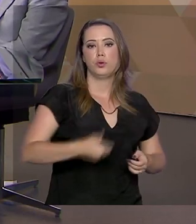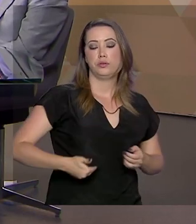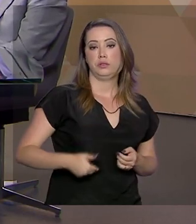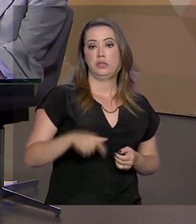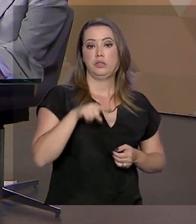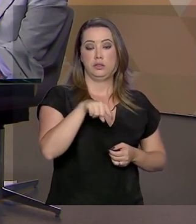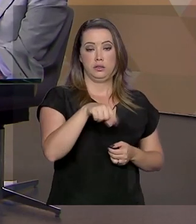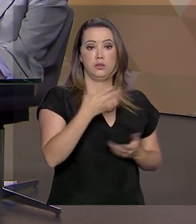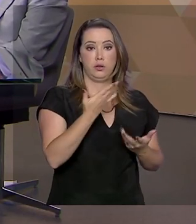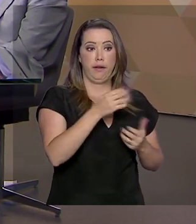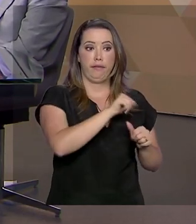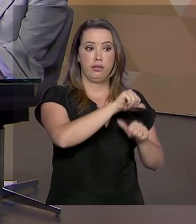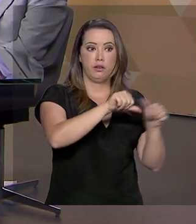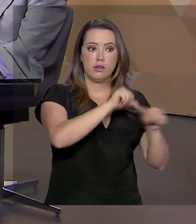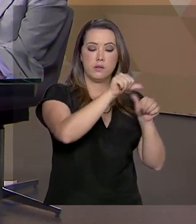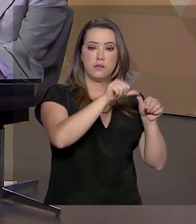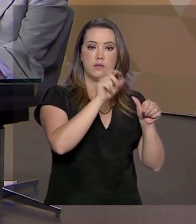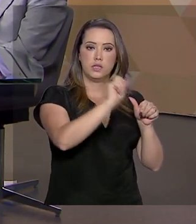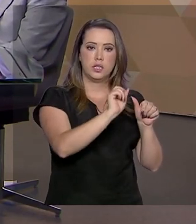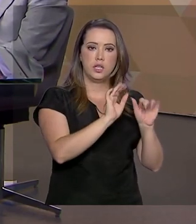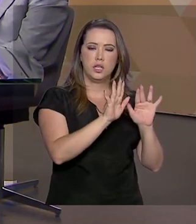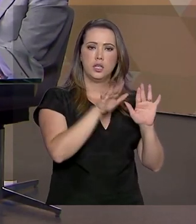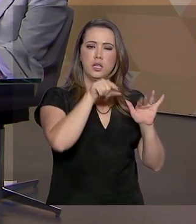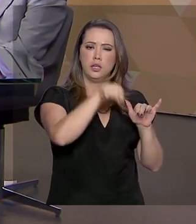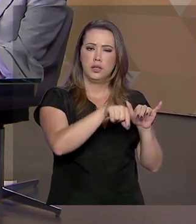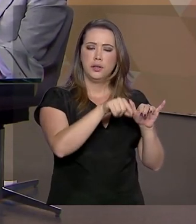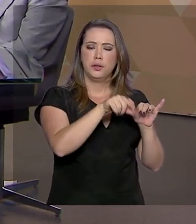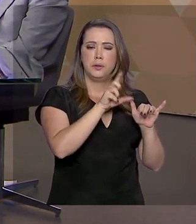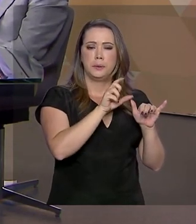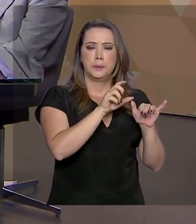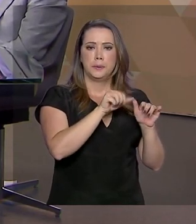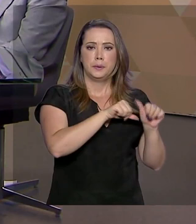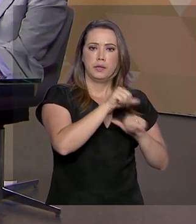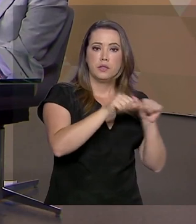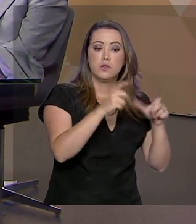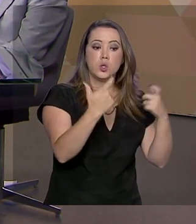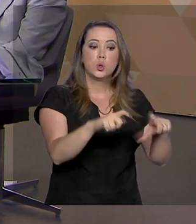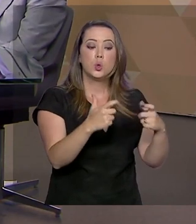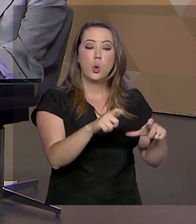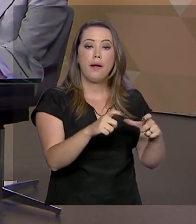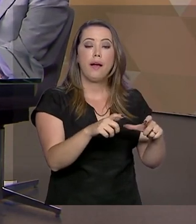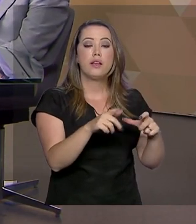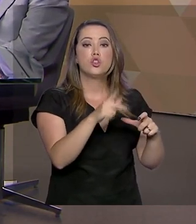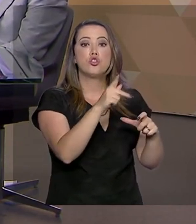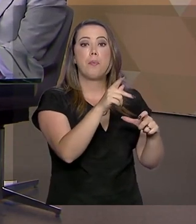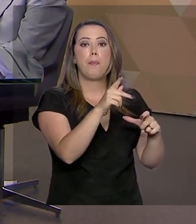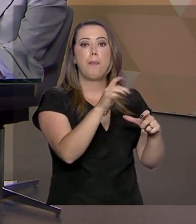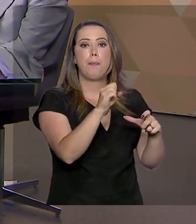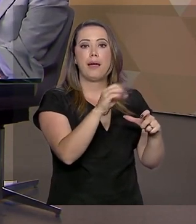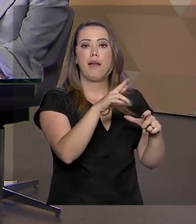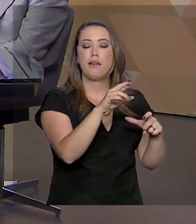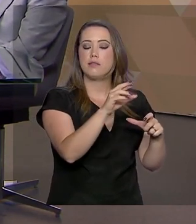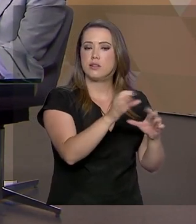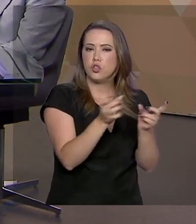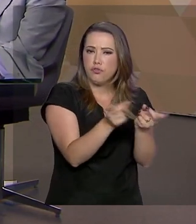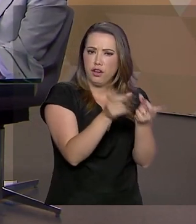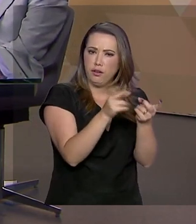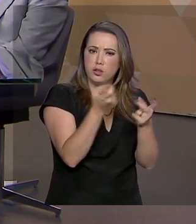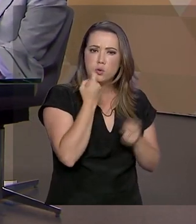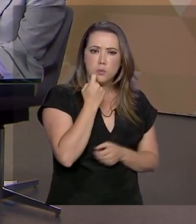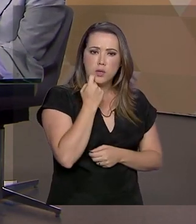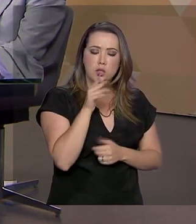pretende passar para a iniciativa privada a finalização e operacionalização dos terminais pesqueiros para beneficiar os